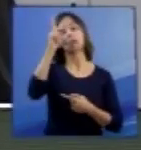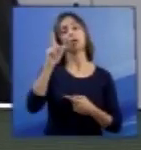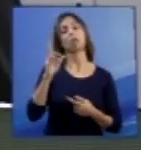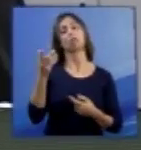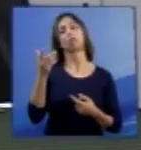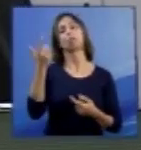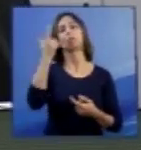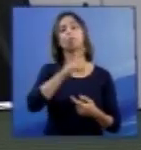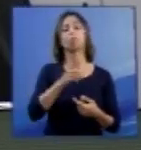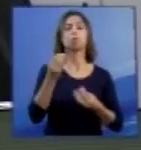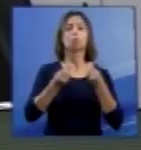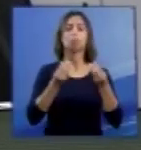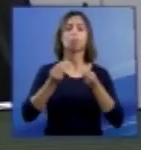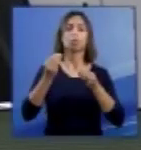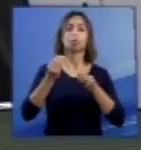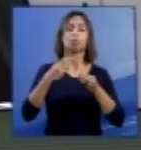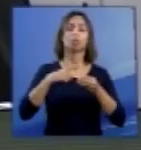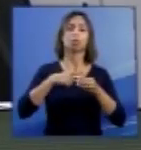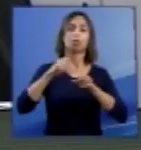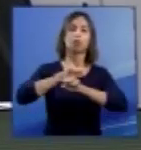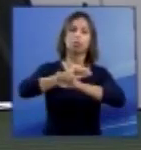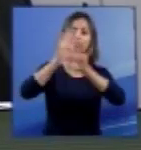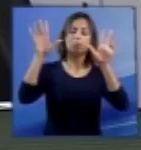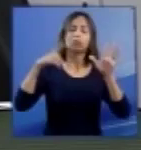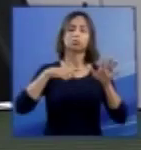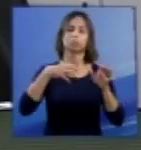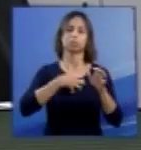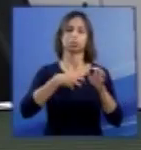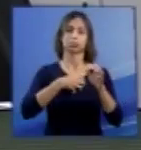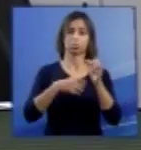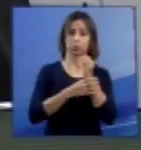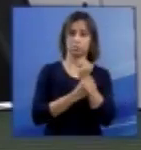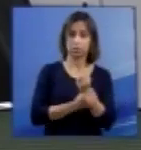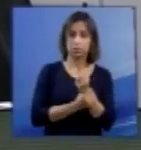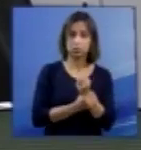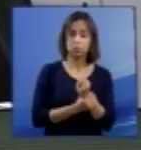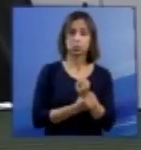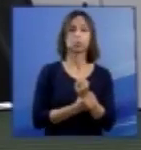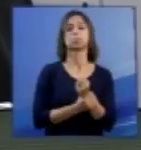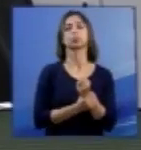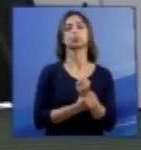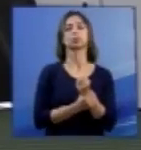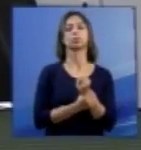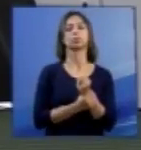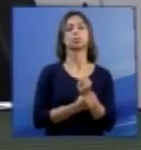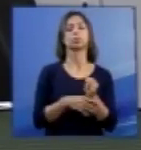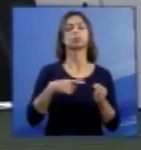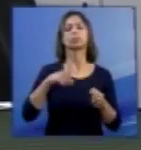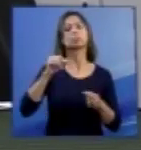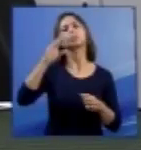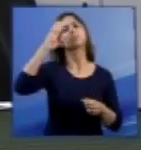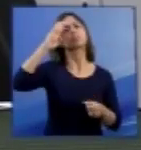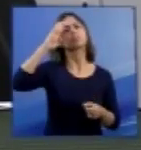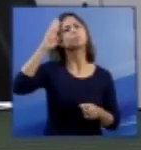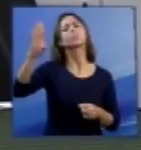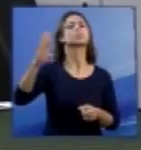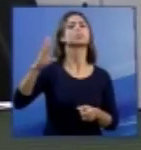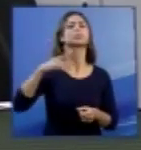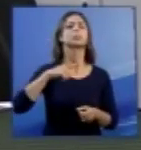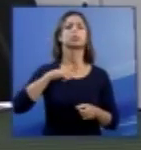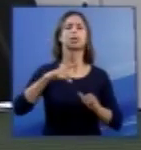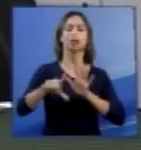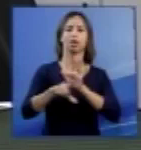e chegar-se de forma segura, tendo em conta principalmente a lei